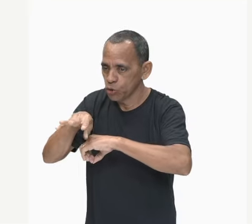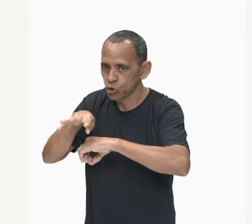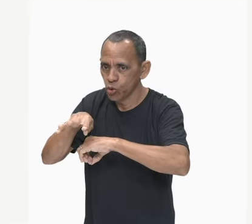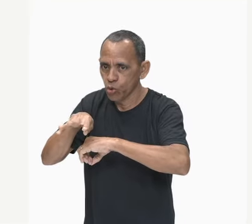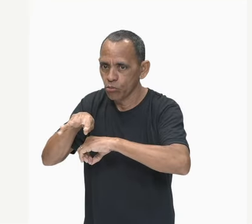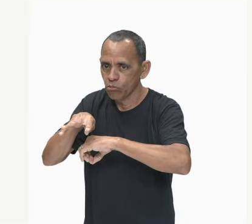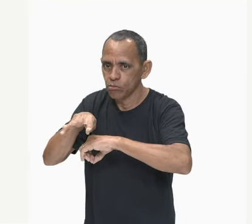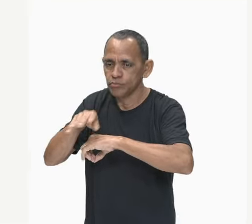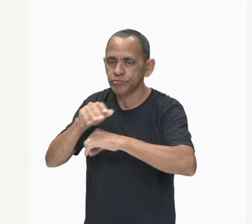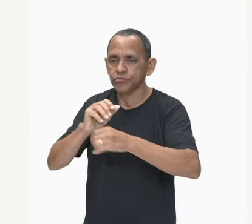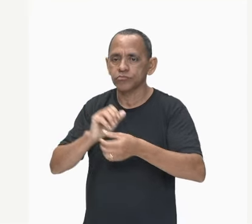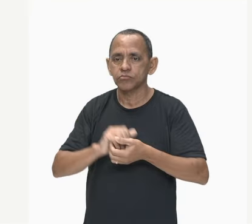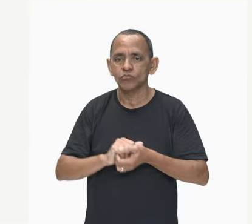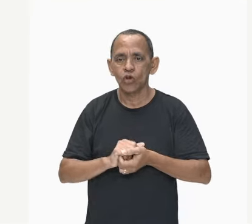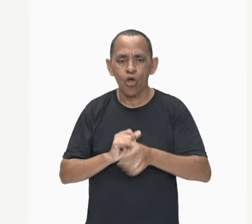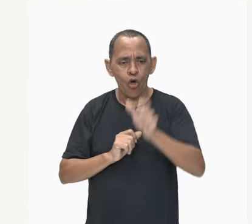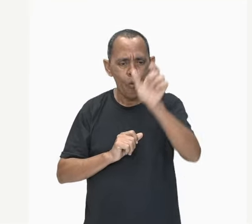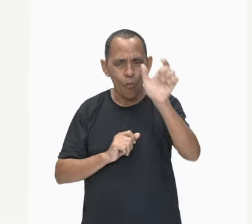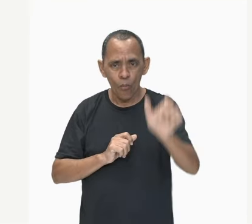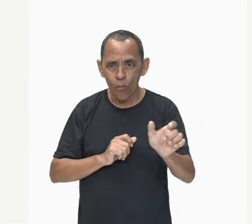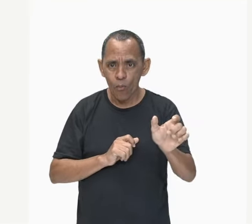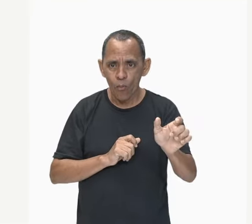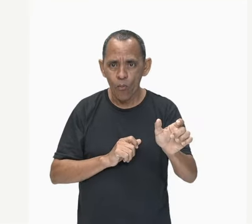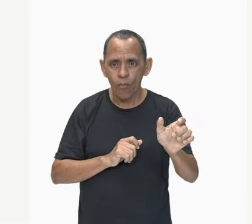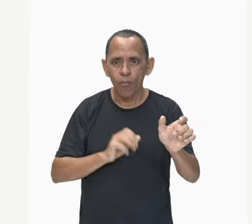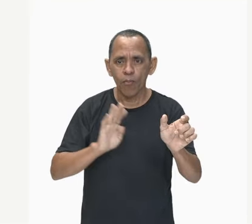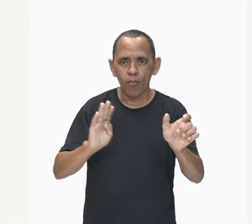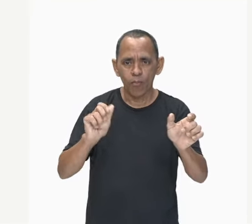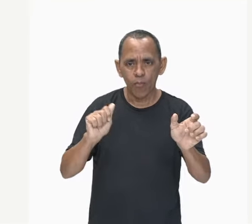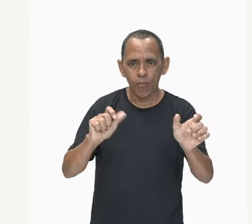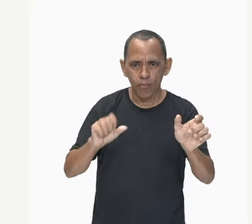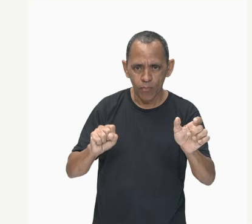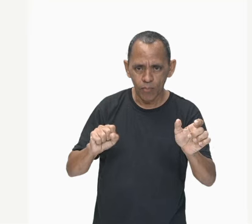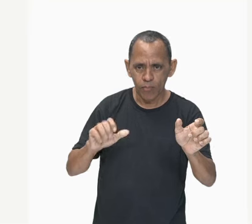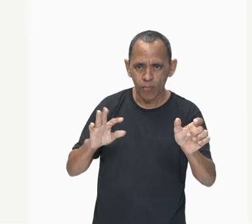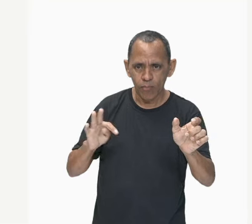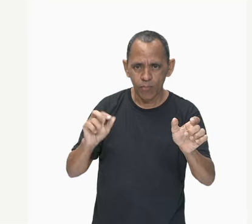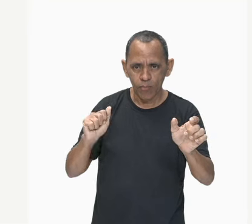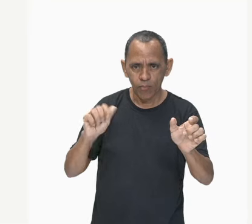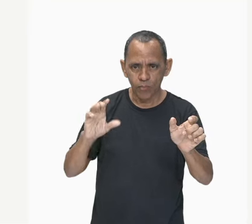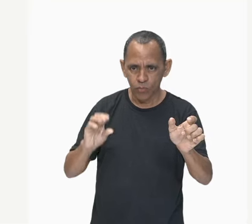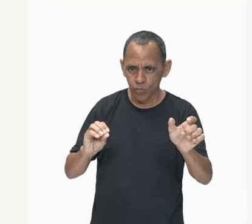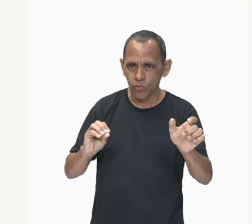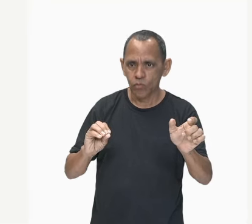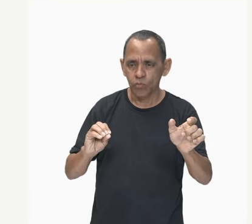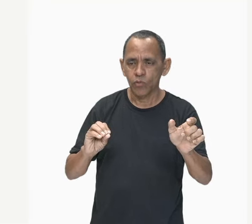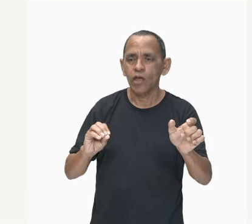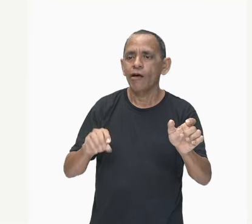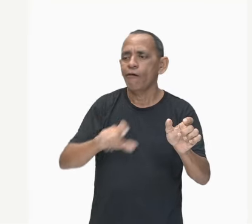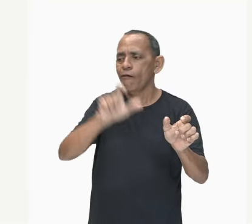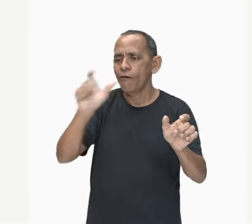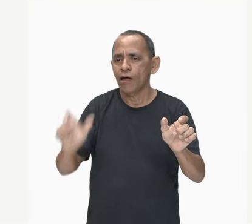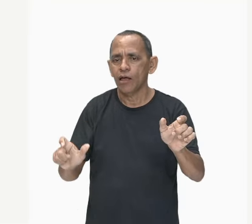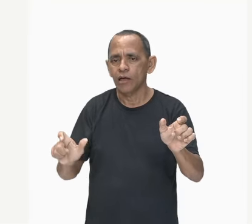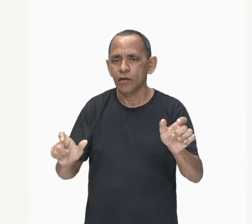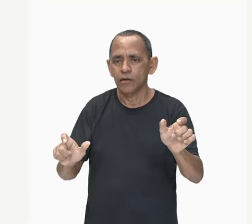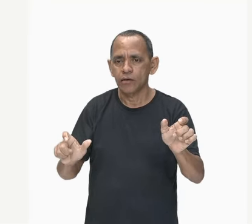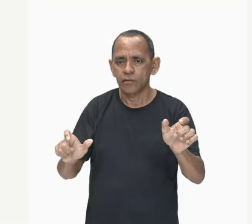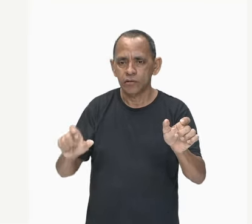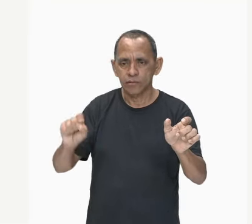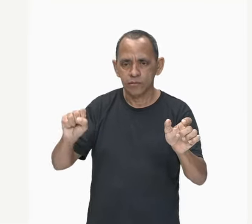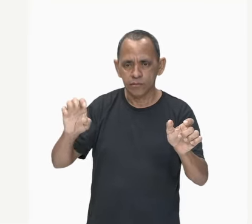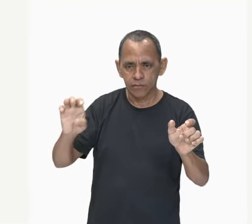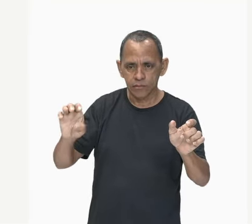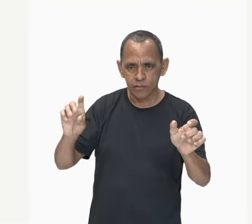do bastão de vidro para a lã. E depois, olha só, causa, atrita-se os dois